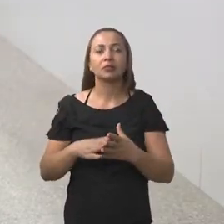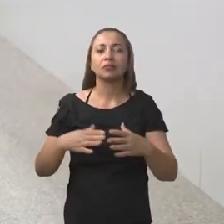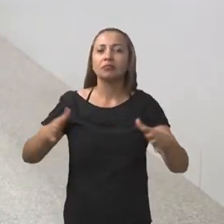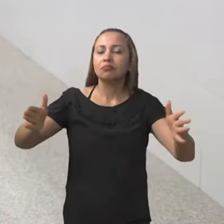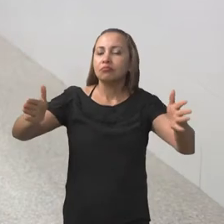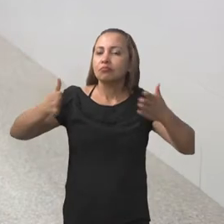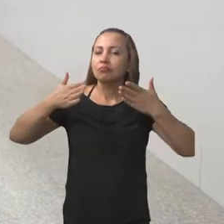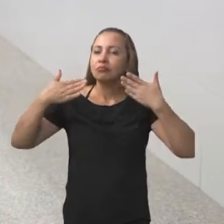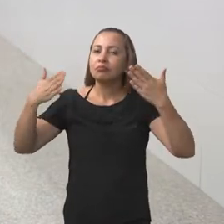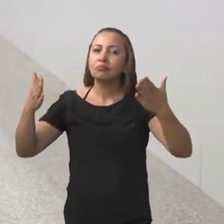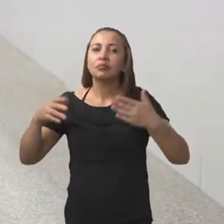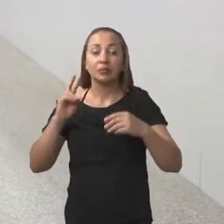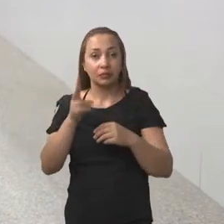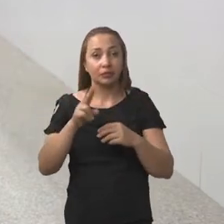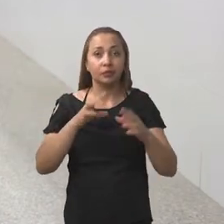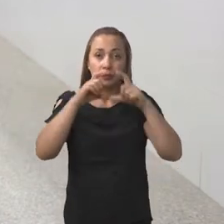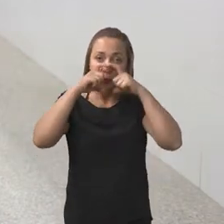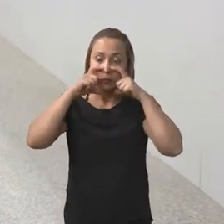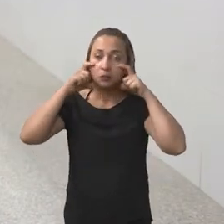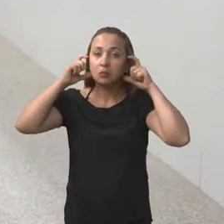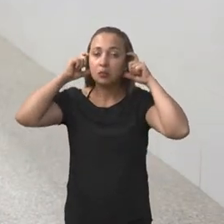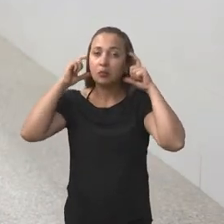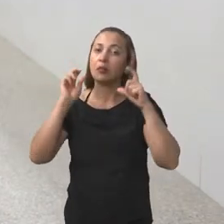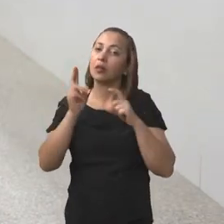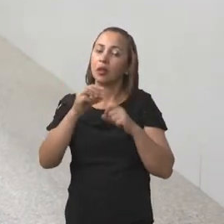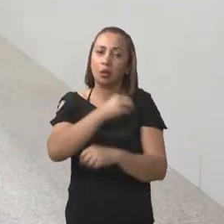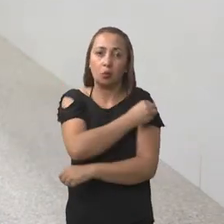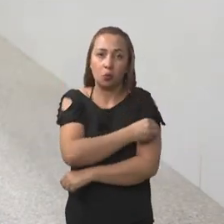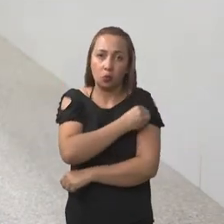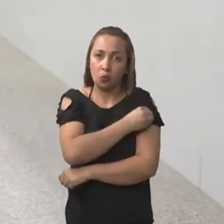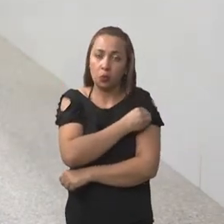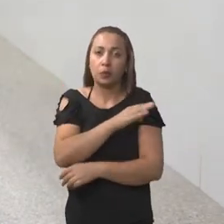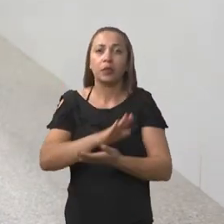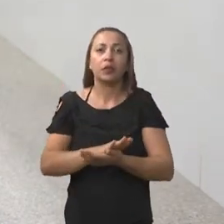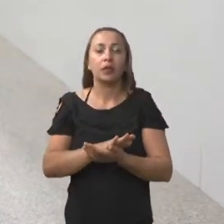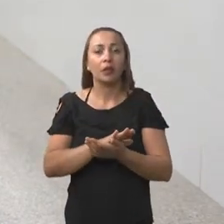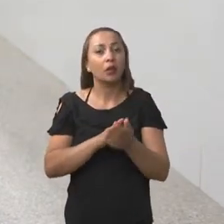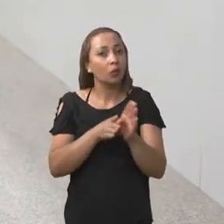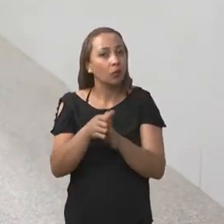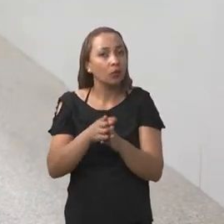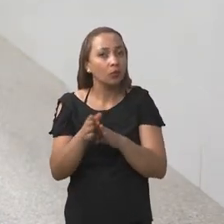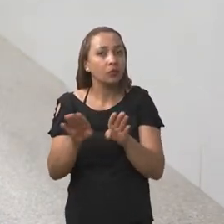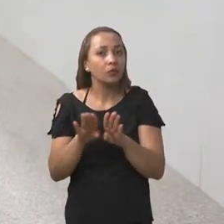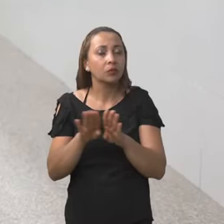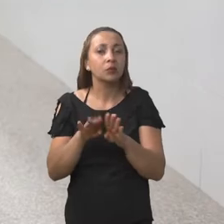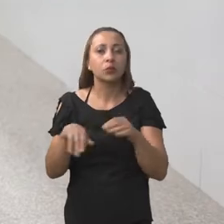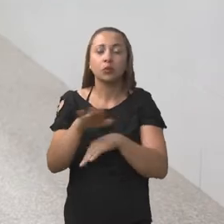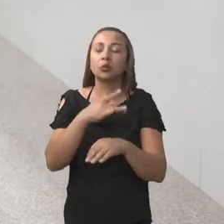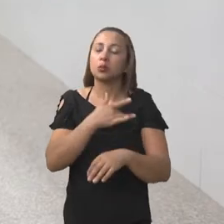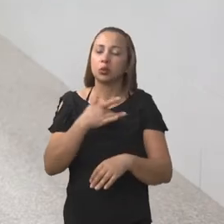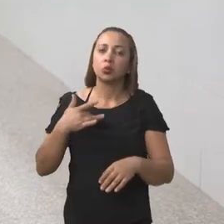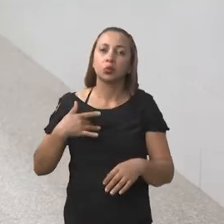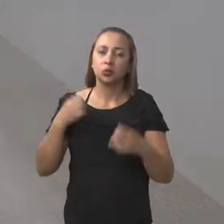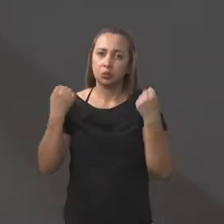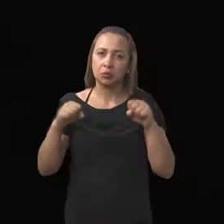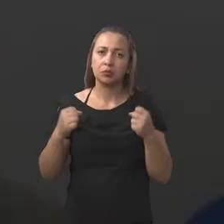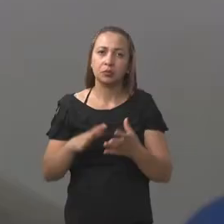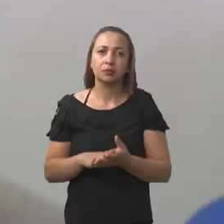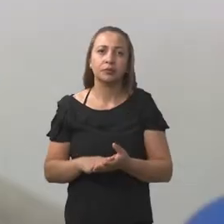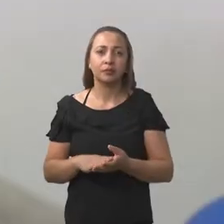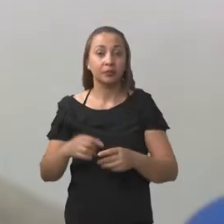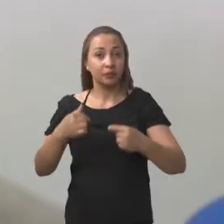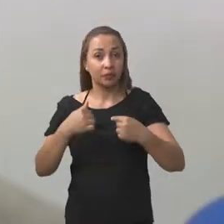arejados, sempre usando máscara ou álcool, e orientando também de questões sanitárias necessárias.